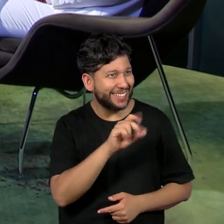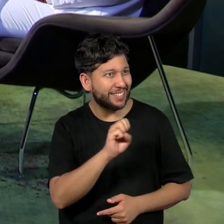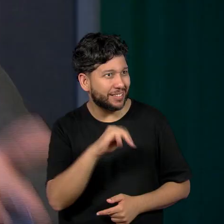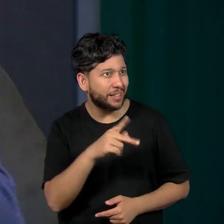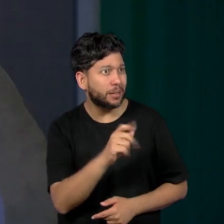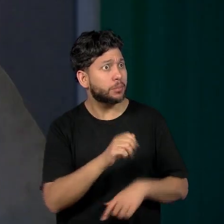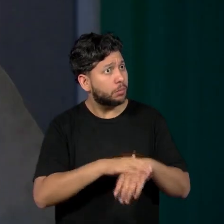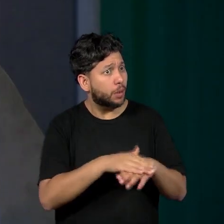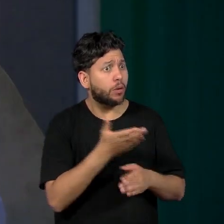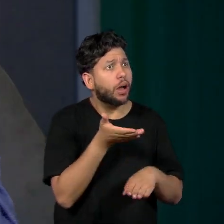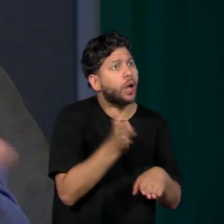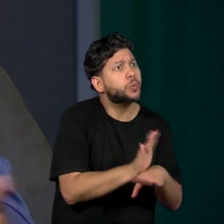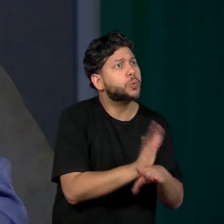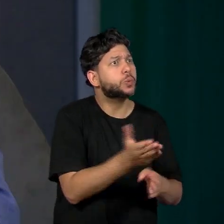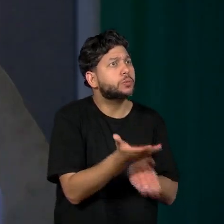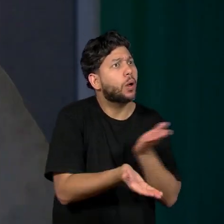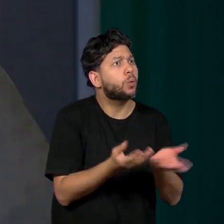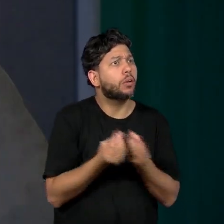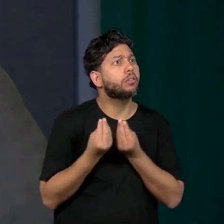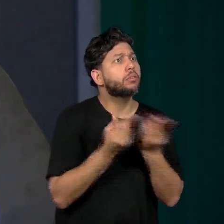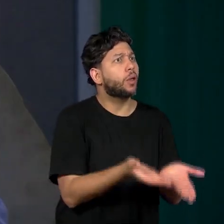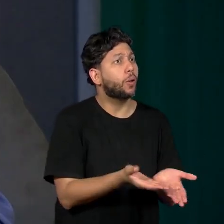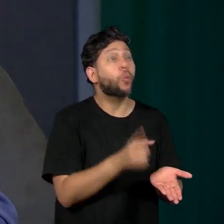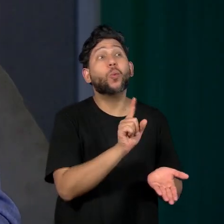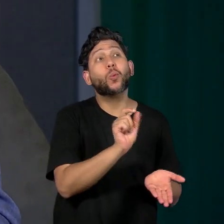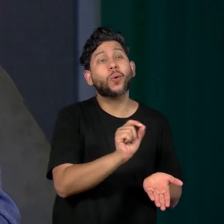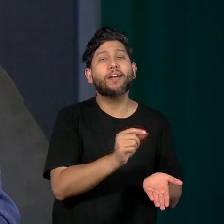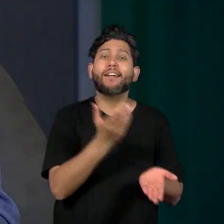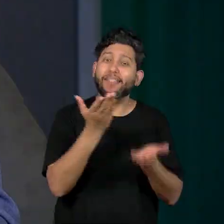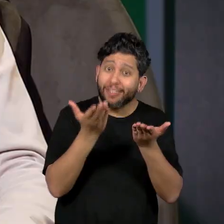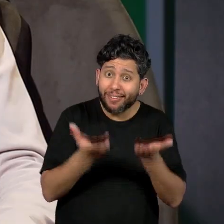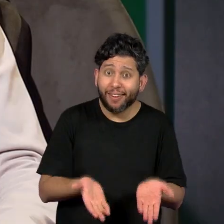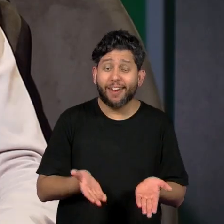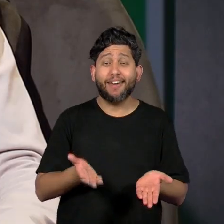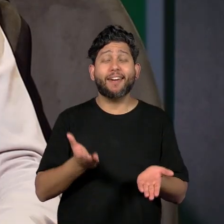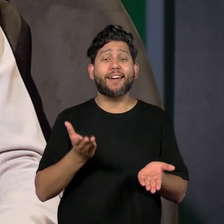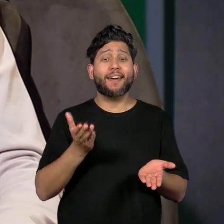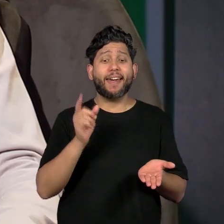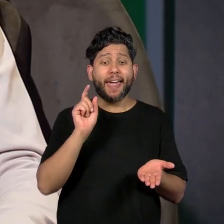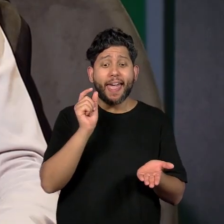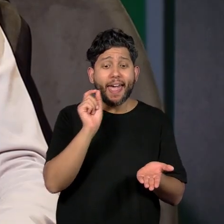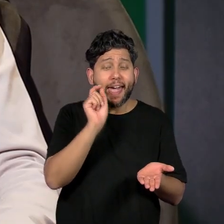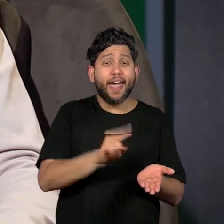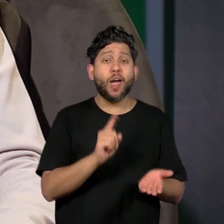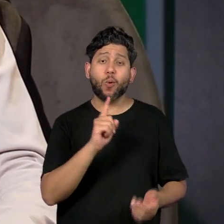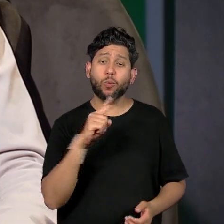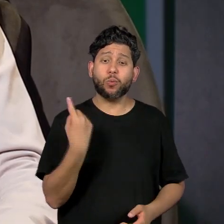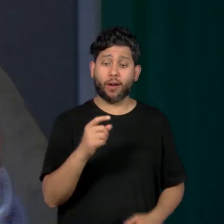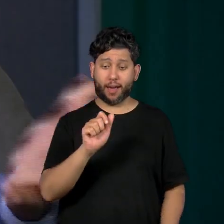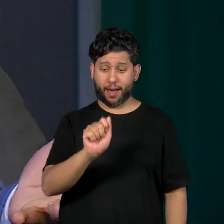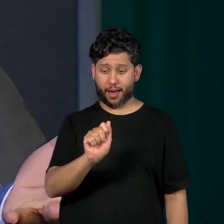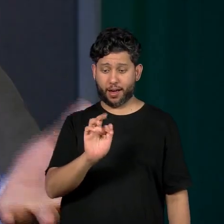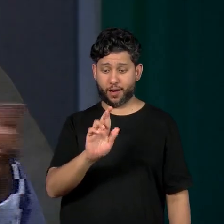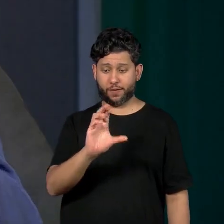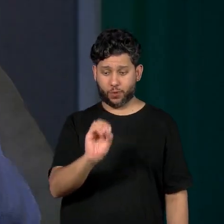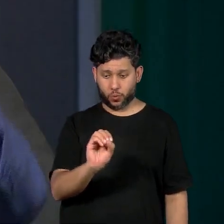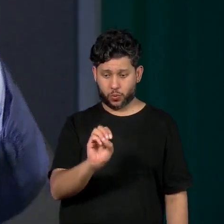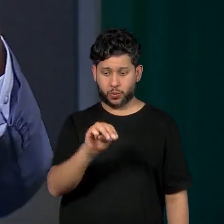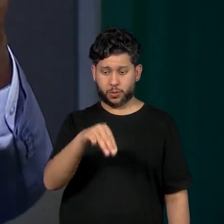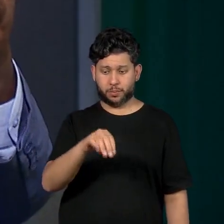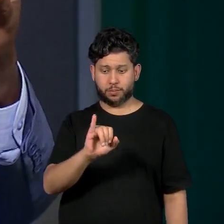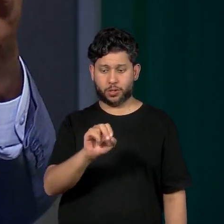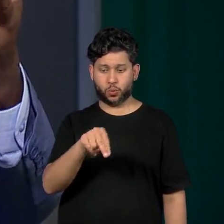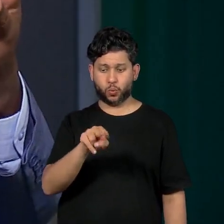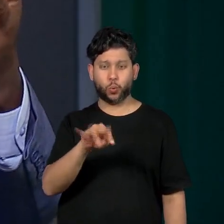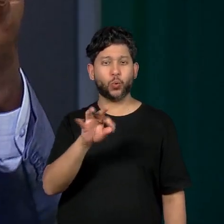as escolas, para os alunos, para os jovens, que é justamente o nosso Afro Minuto. Cada ano tem